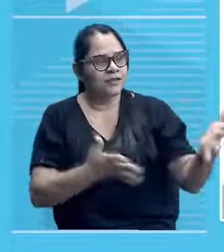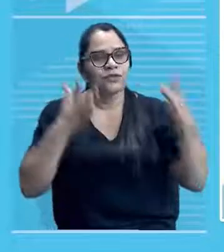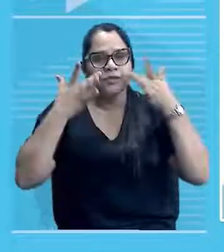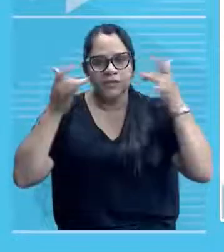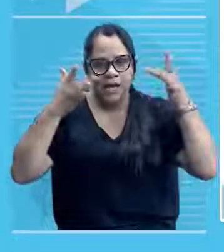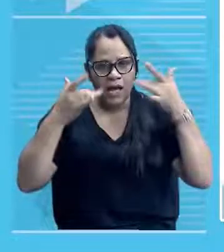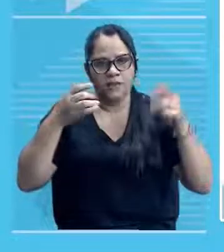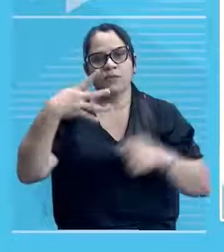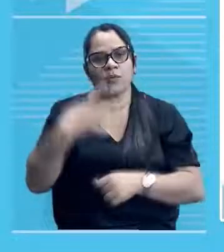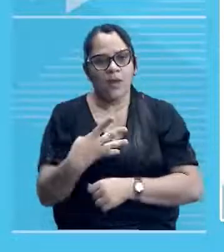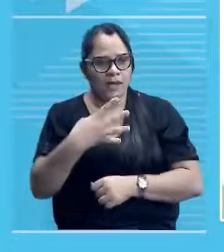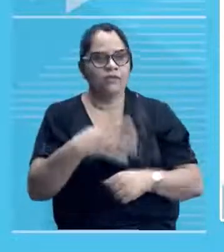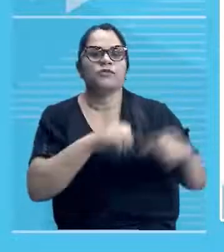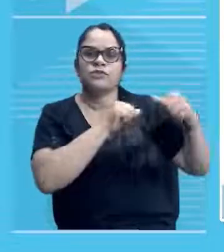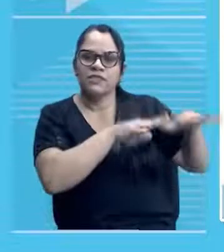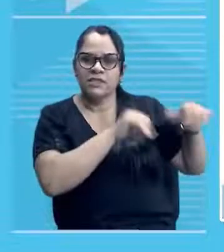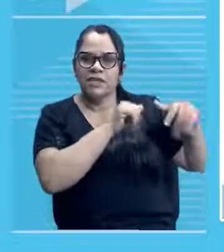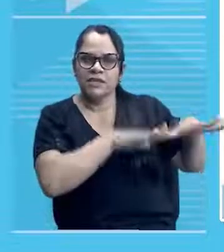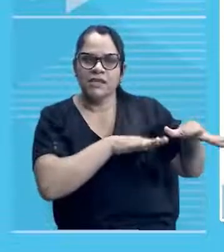Setembro, né?